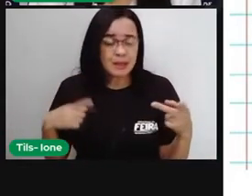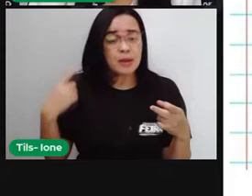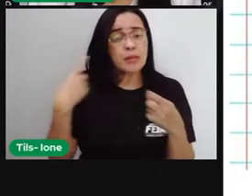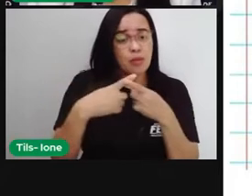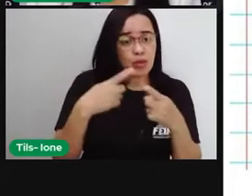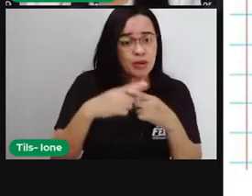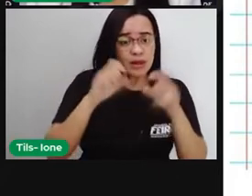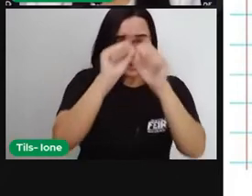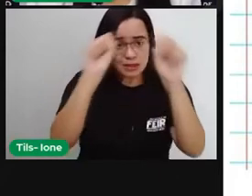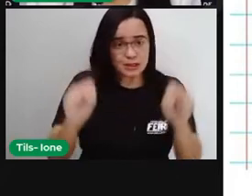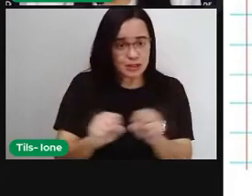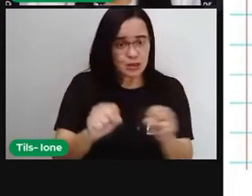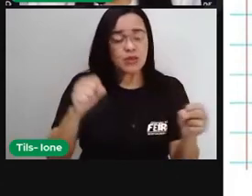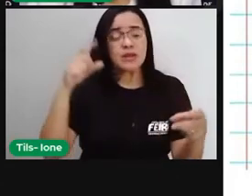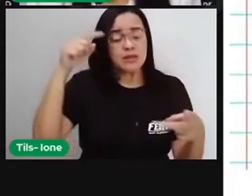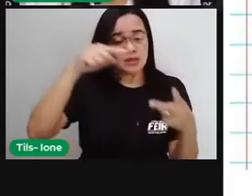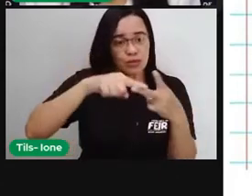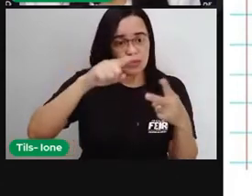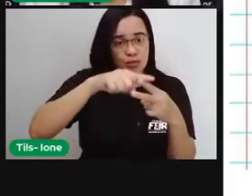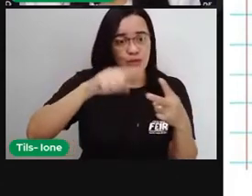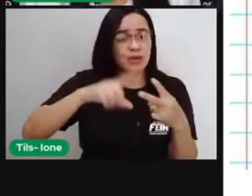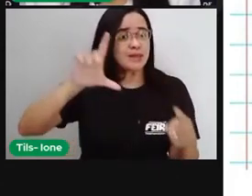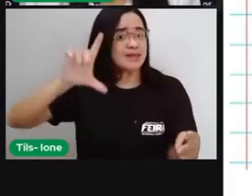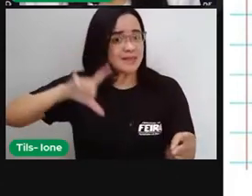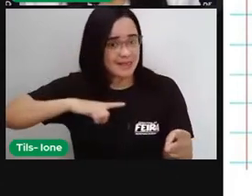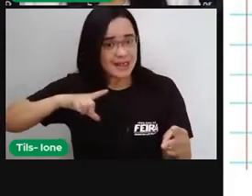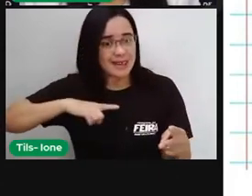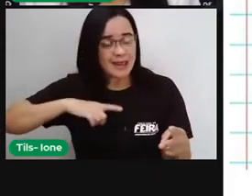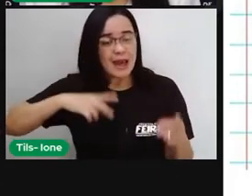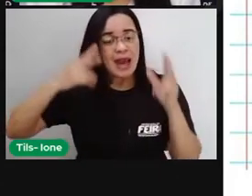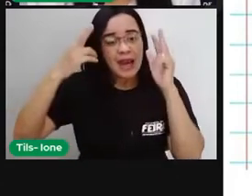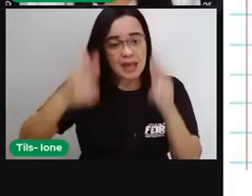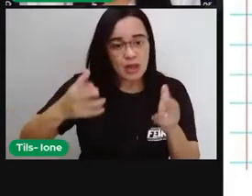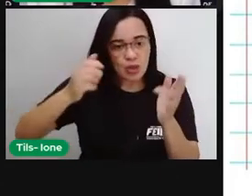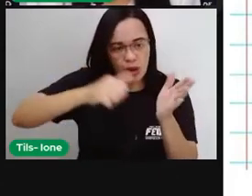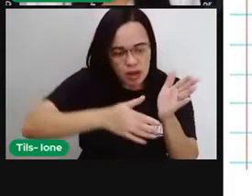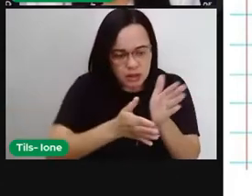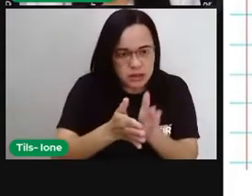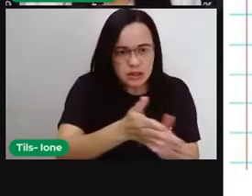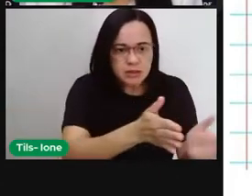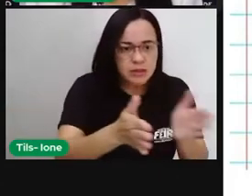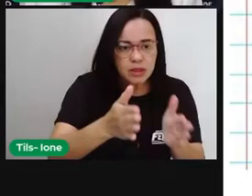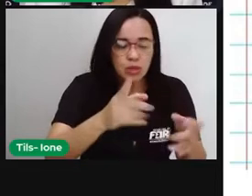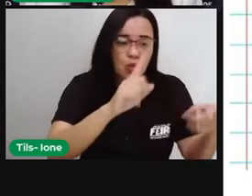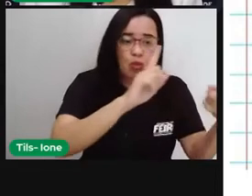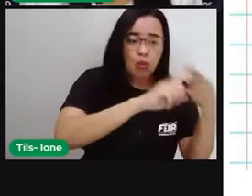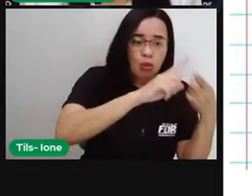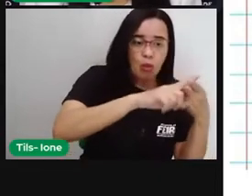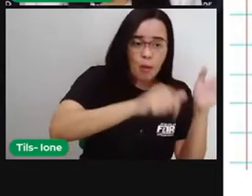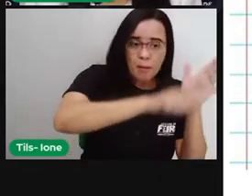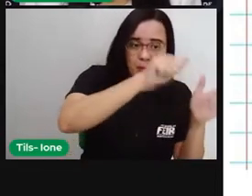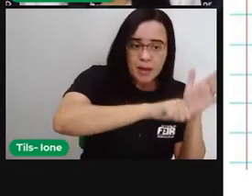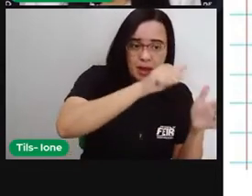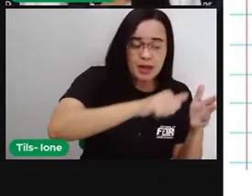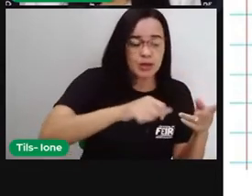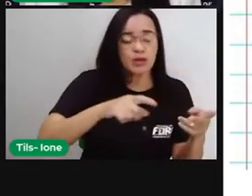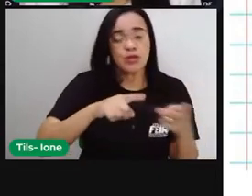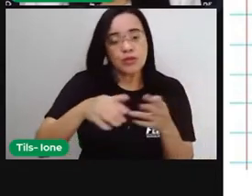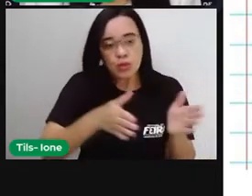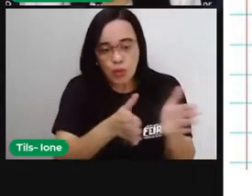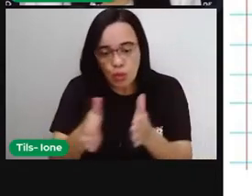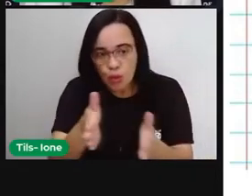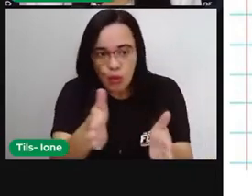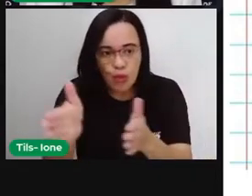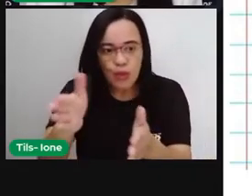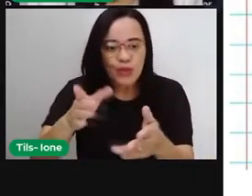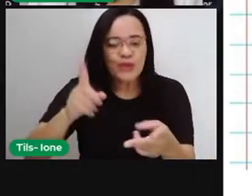circuitos. Dois circuitos quer dizer aí dois caminhos, né? Por onde o sangue passa. Então, tem uma circulação sistêmica,